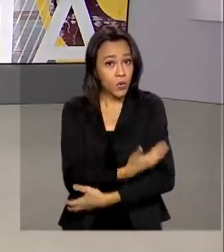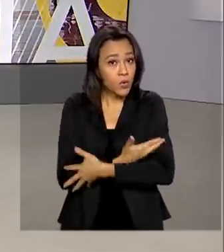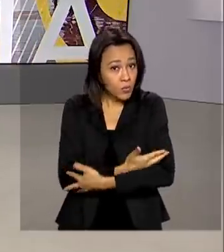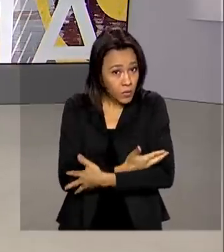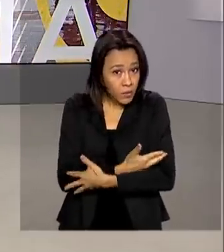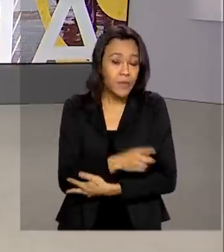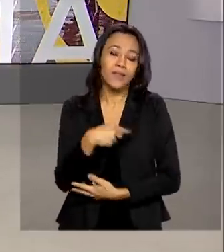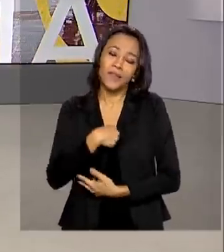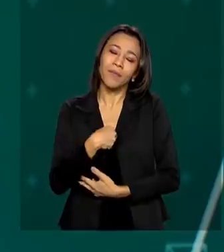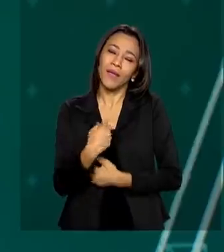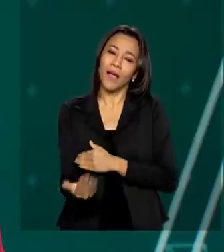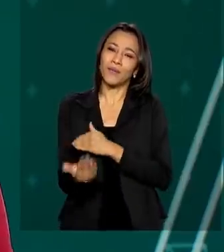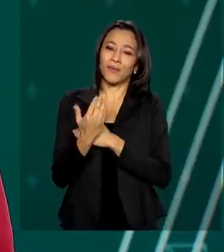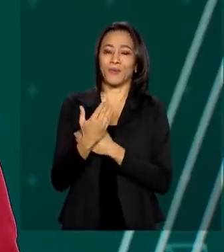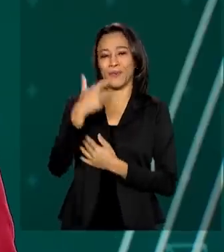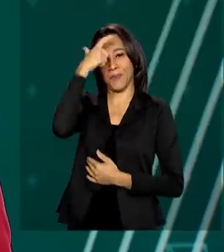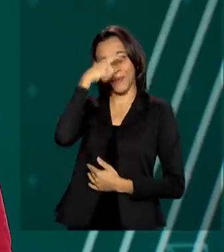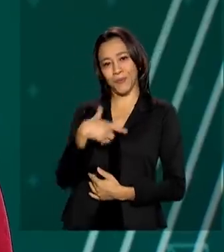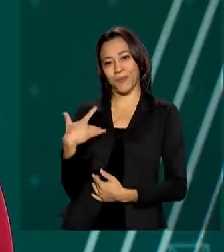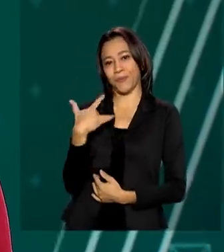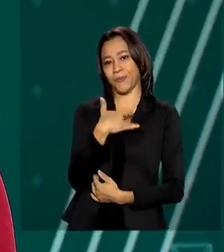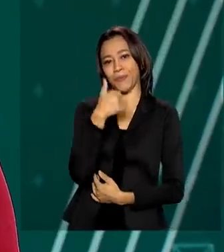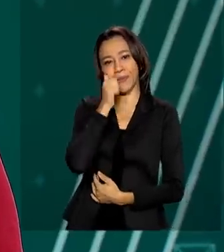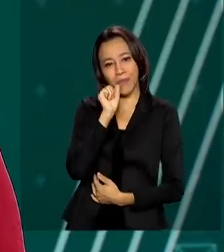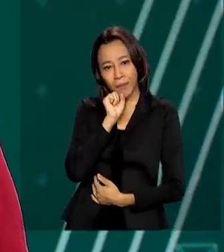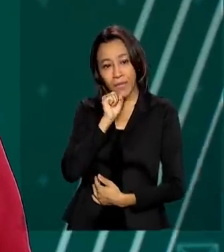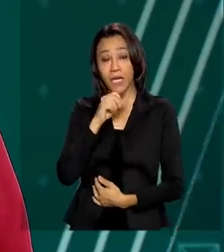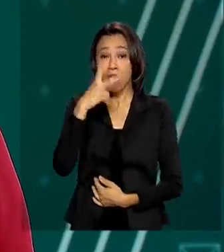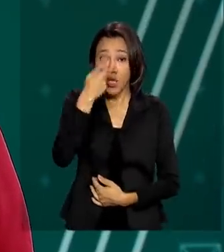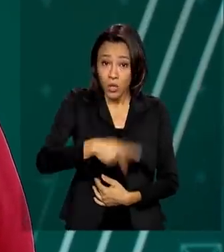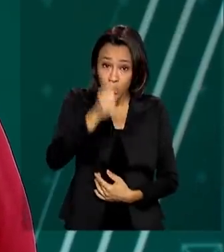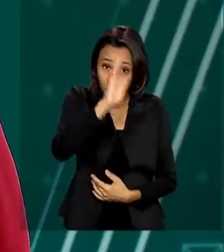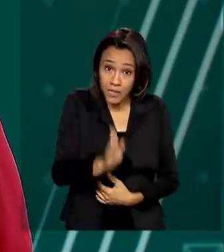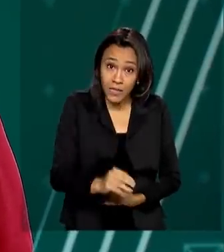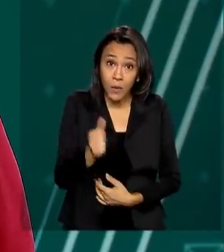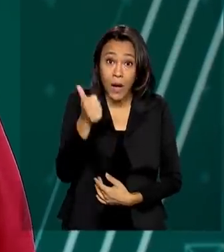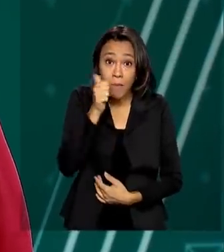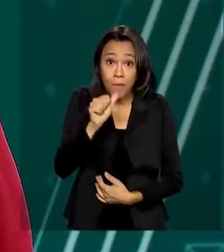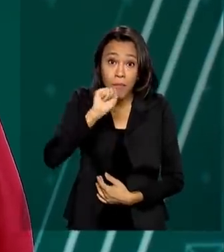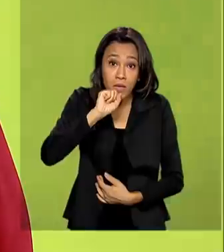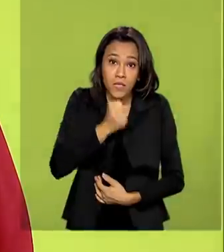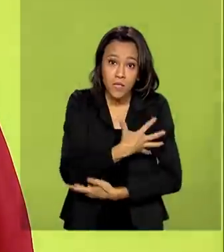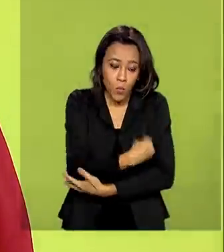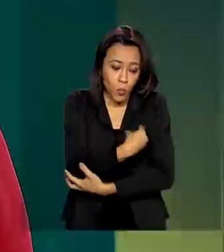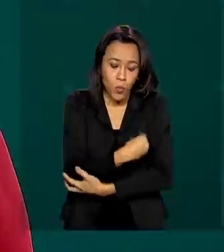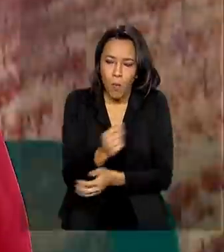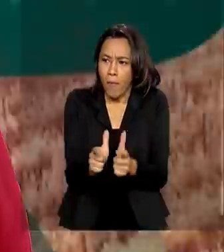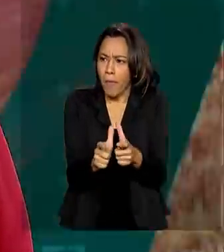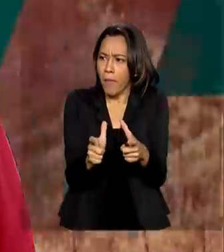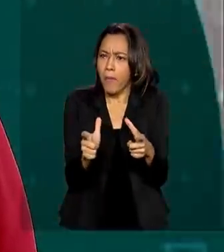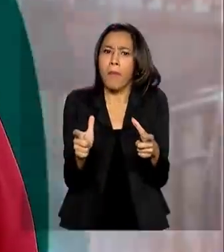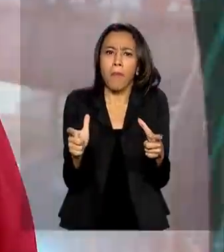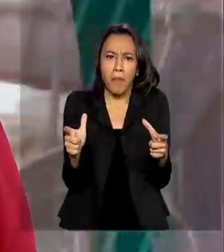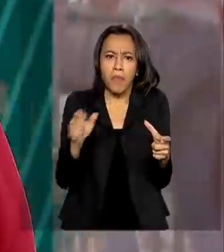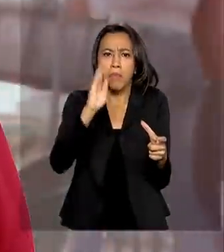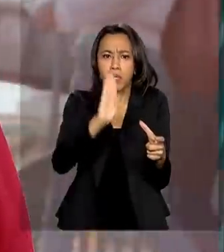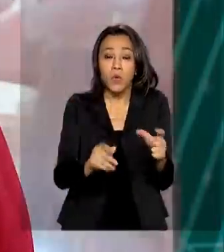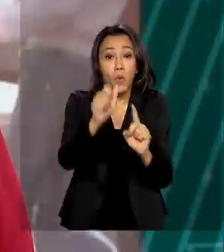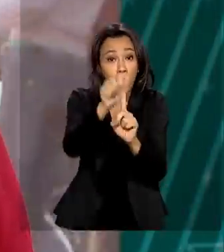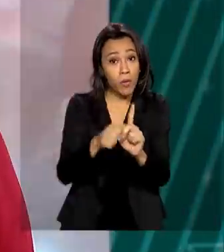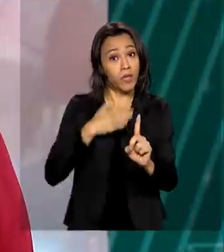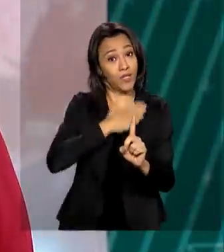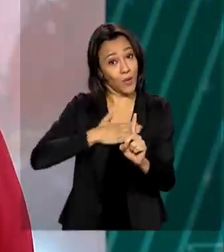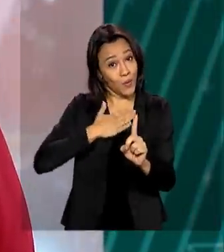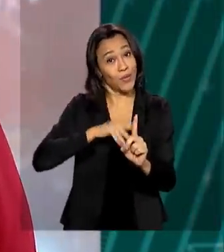benefícios para a mãe. No Brasil, o número de mamães que amamentam cresceu nos últimos anos. E como agosto é o mês de